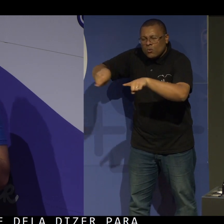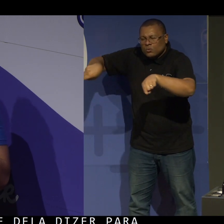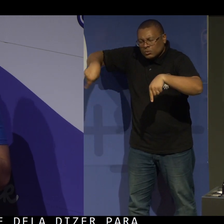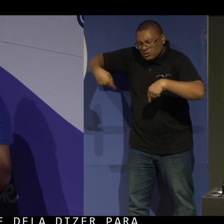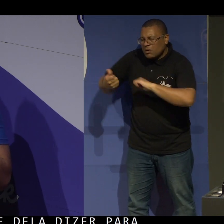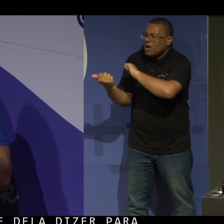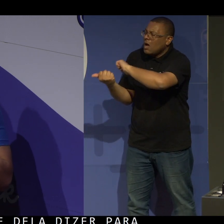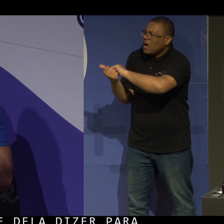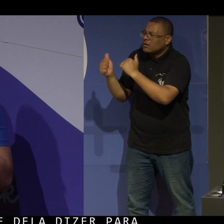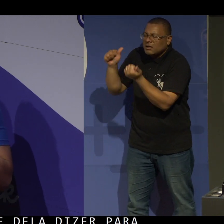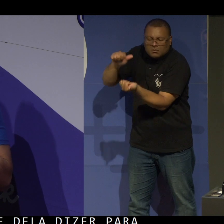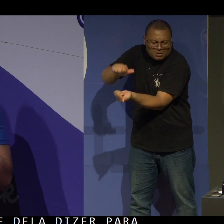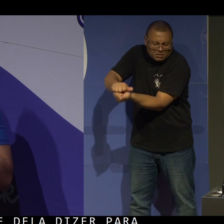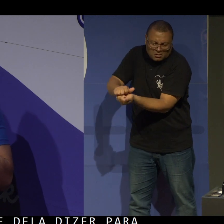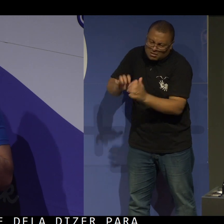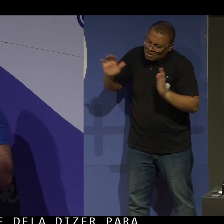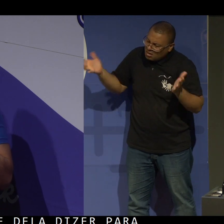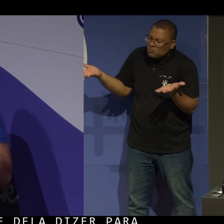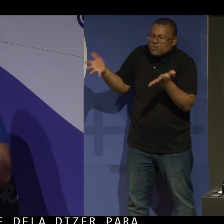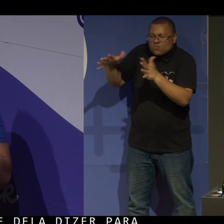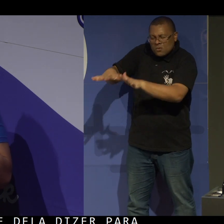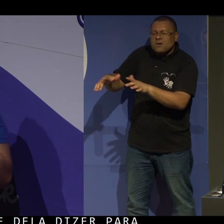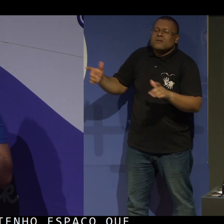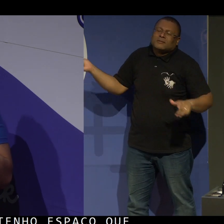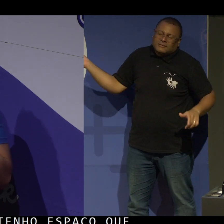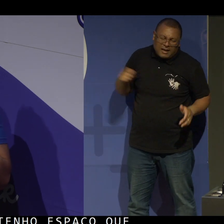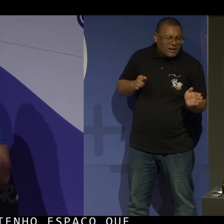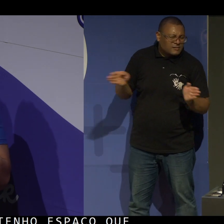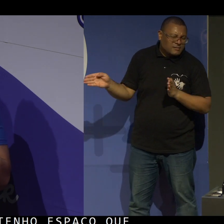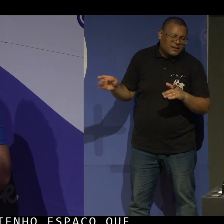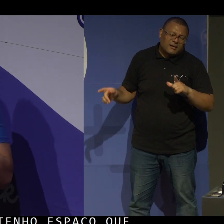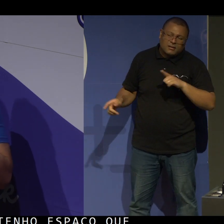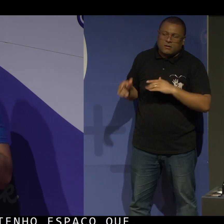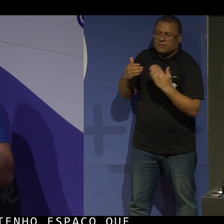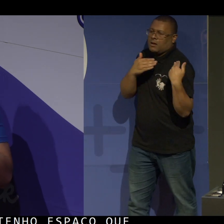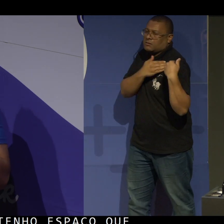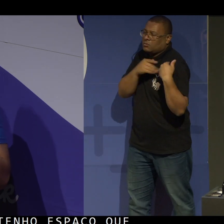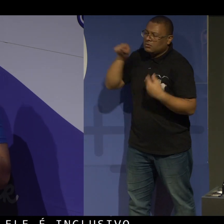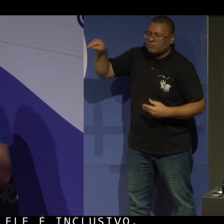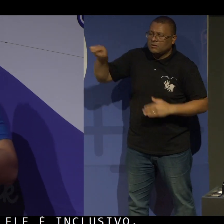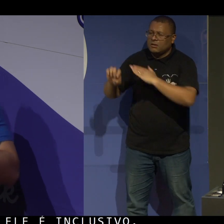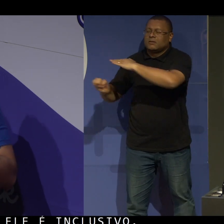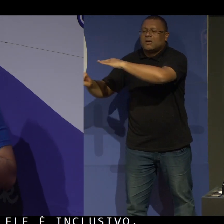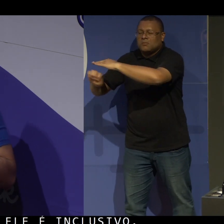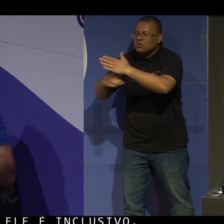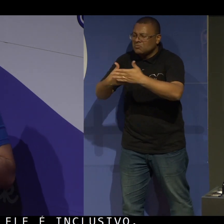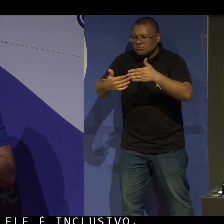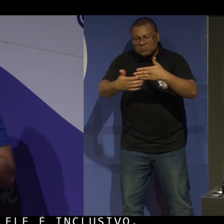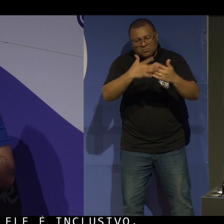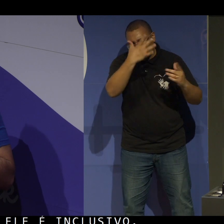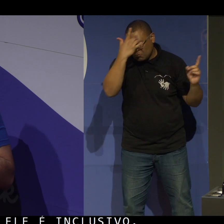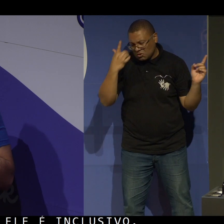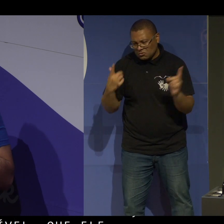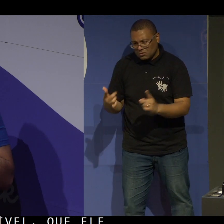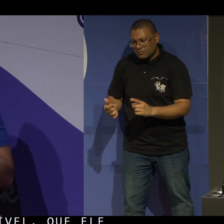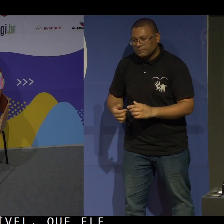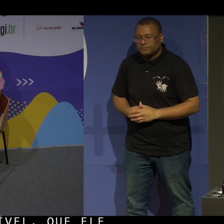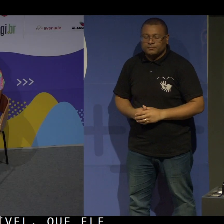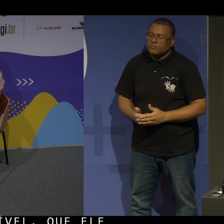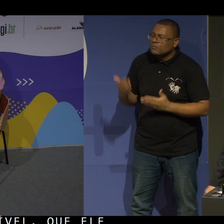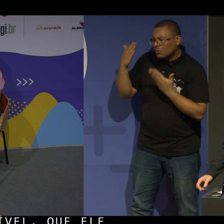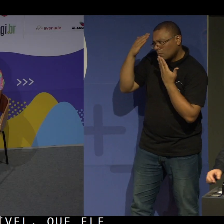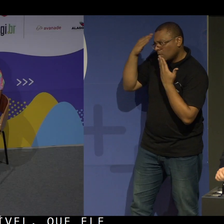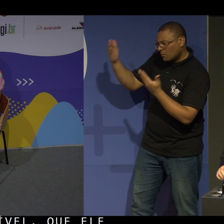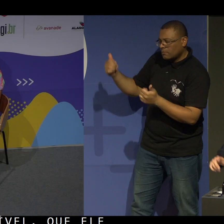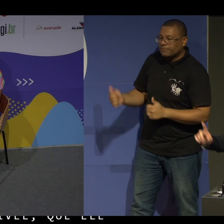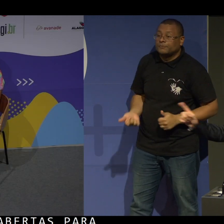amigável, que ele é inclusivo, que ele é acessível, que ele está de portas abertas para receber qualquer pessoa. Beleza. Obrigado.